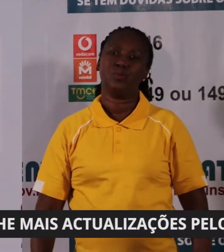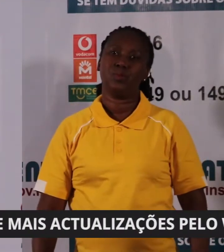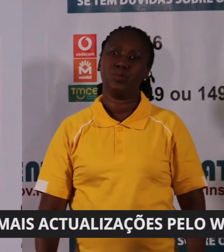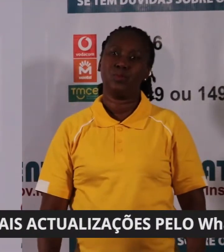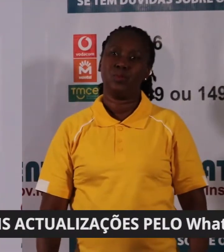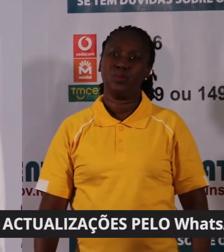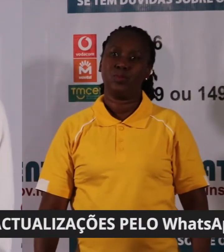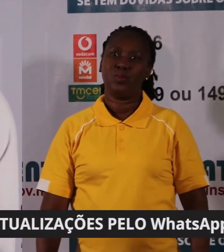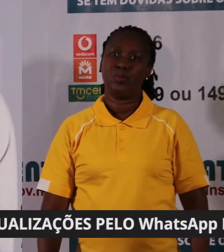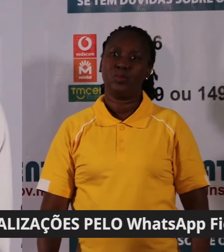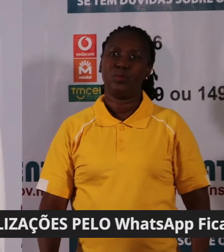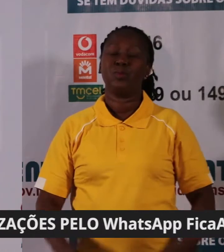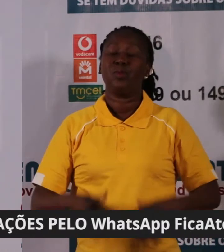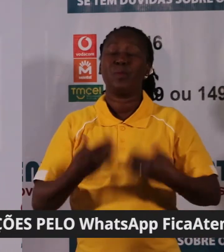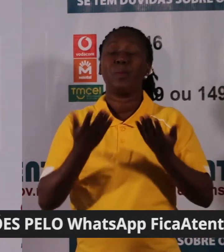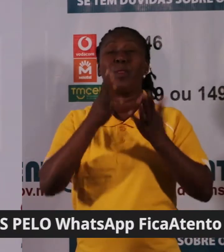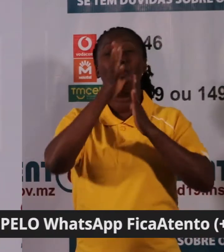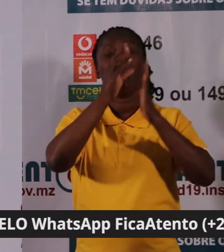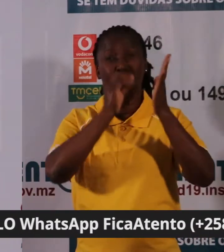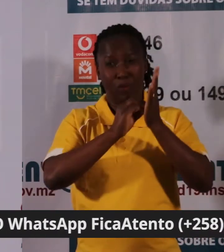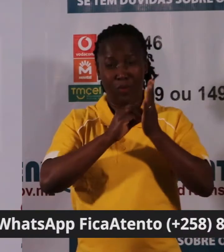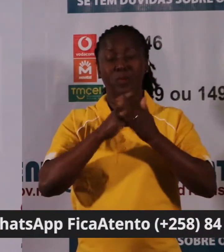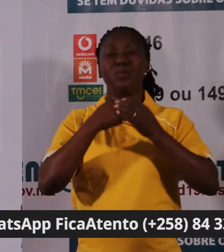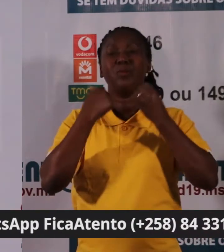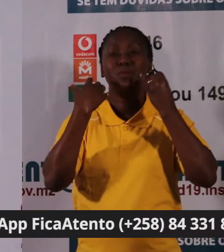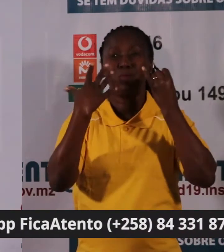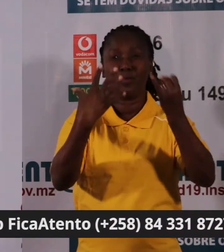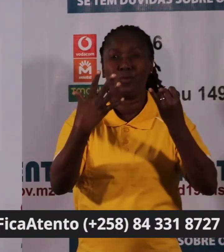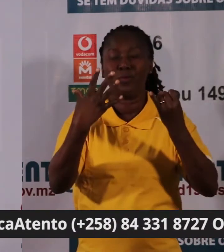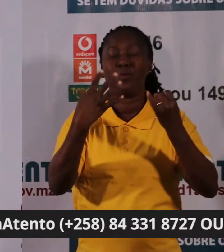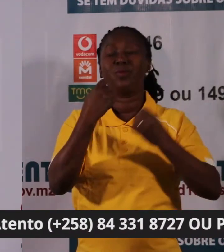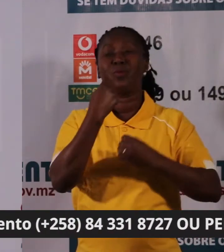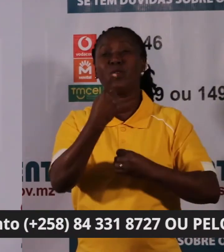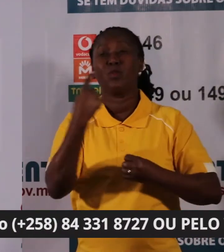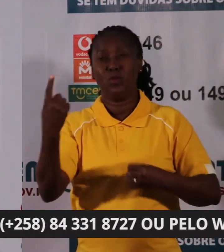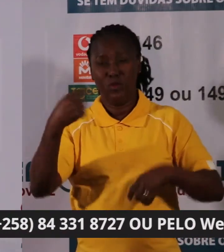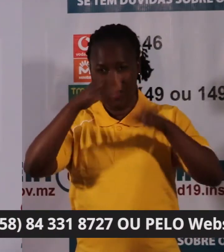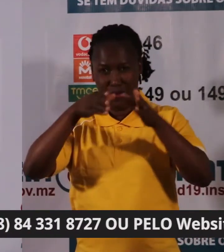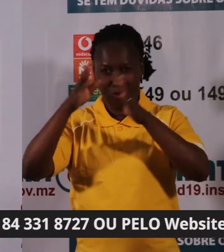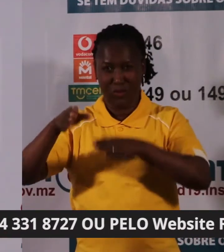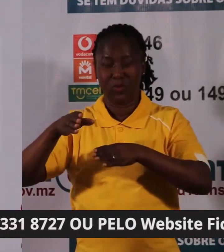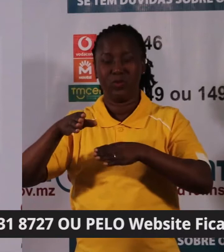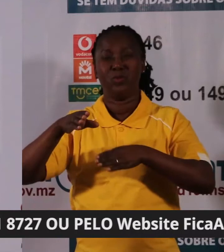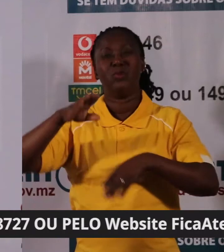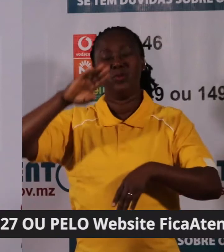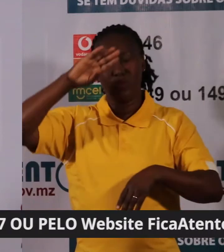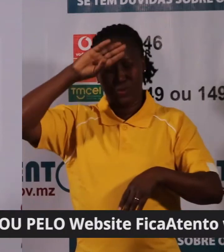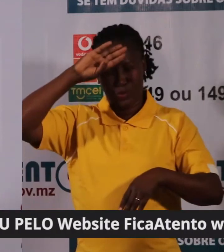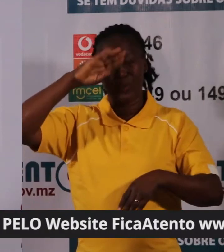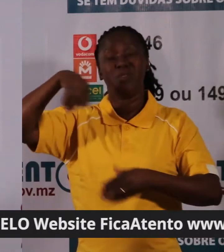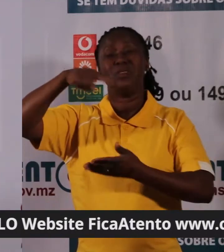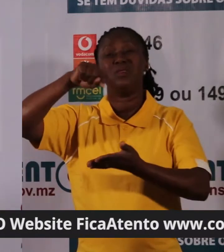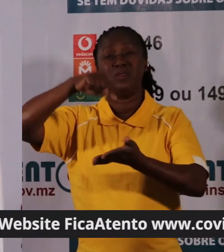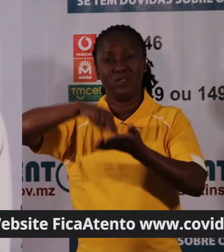Com um cumulativo de 611 casos positivos, a cidade de Maputo